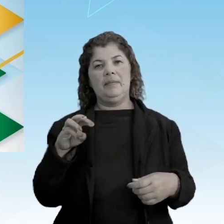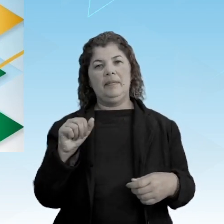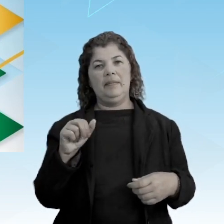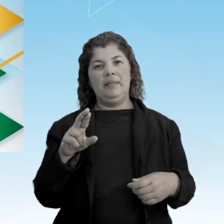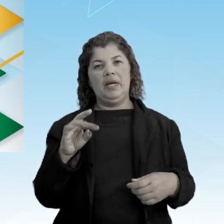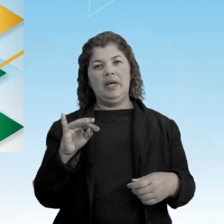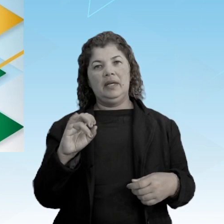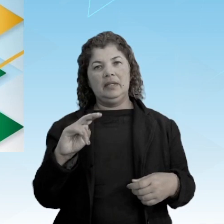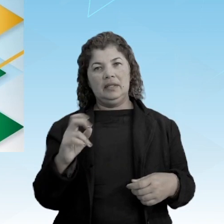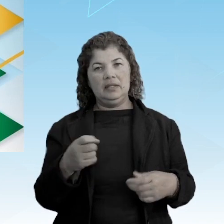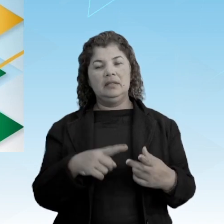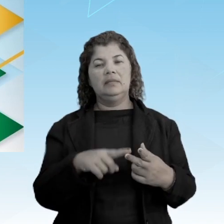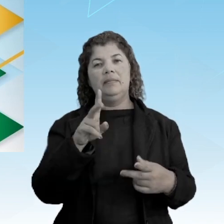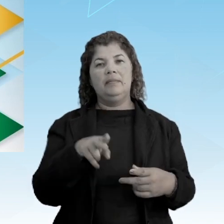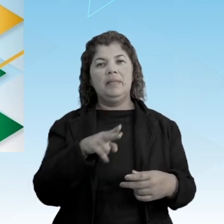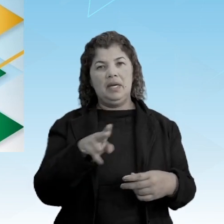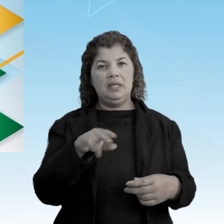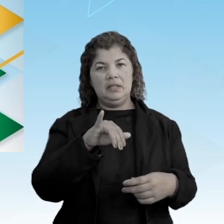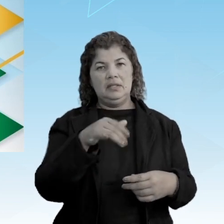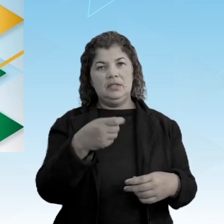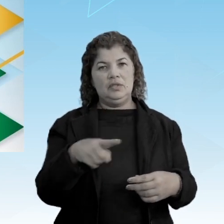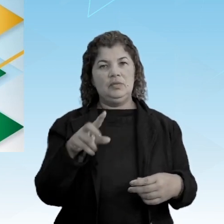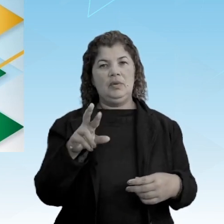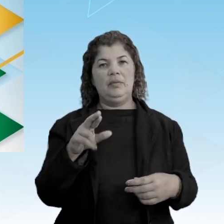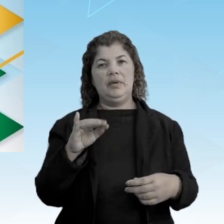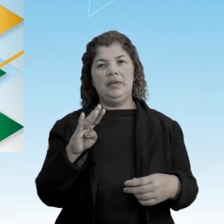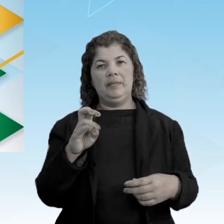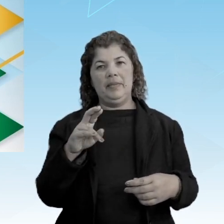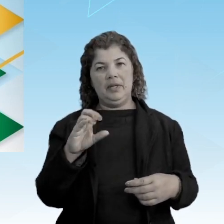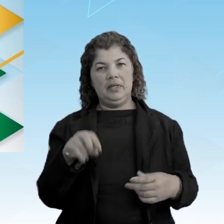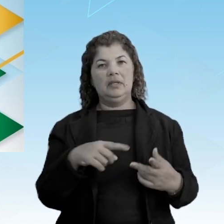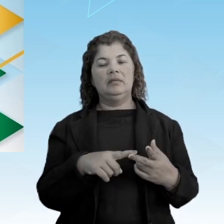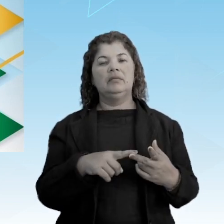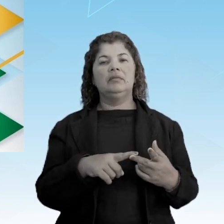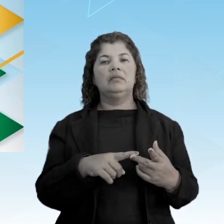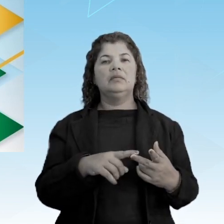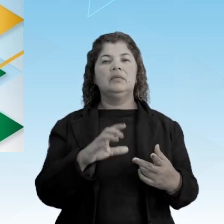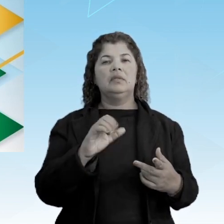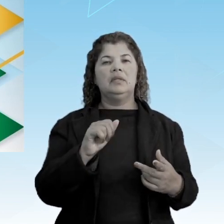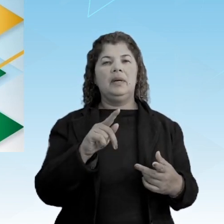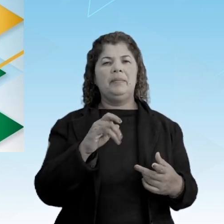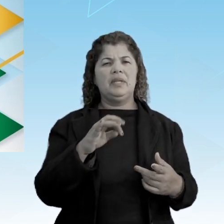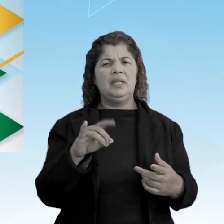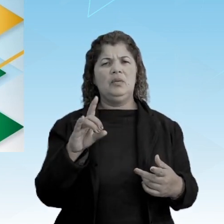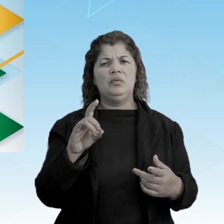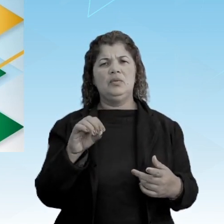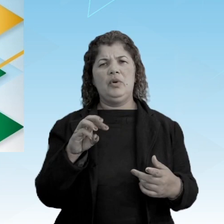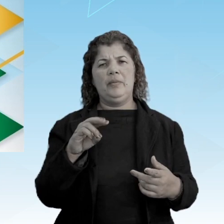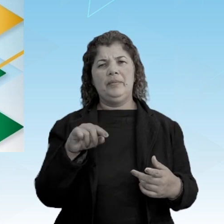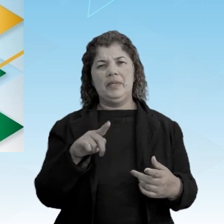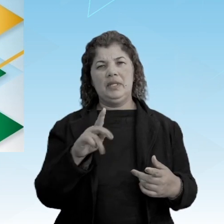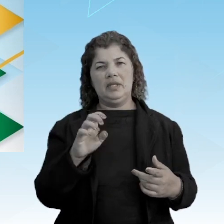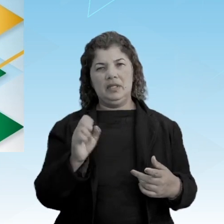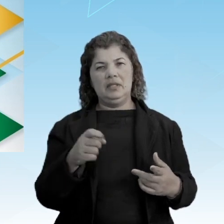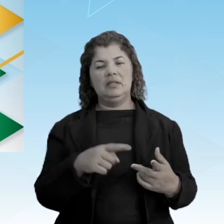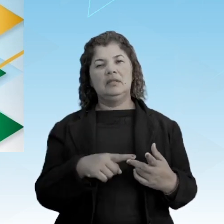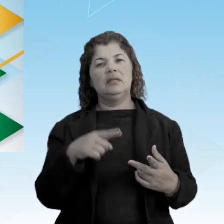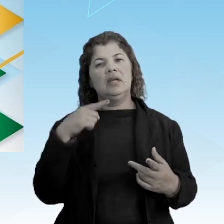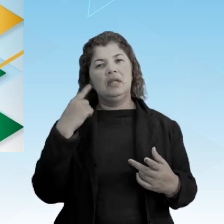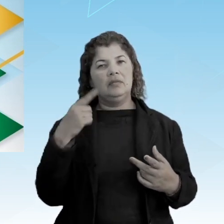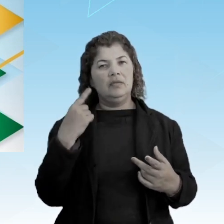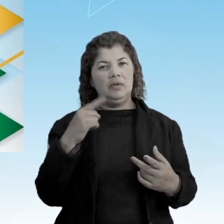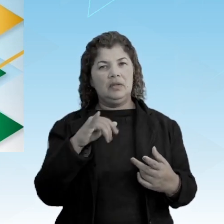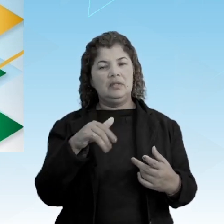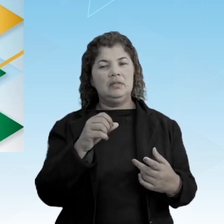padre João Ribeiro, o capitão Domingos Teotônio Jorge, com o advogado José